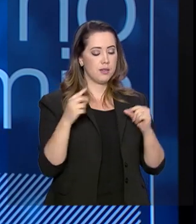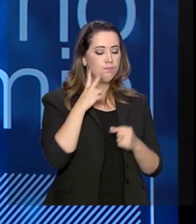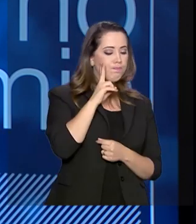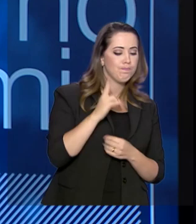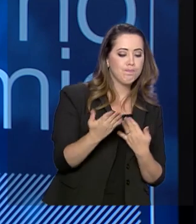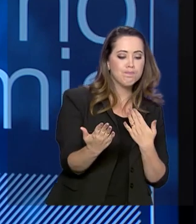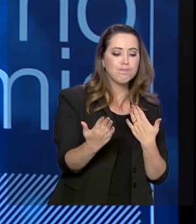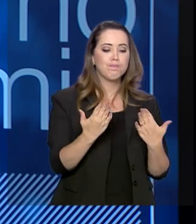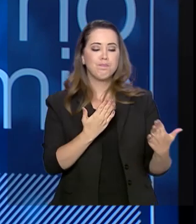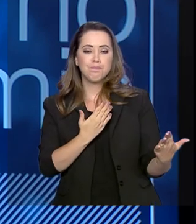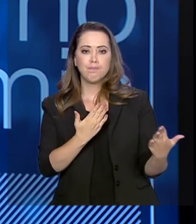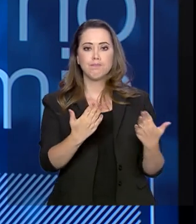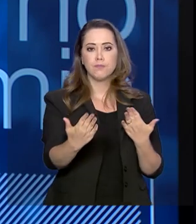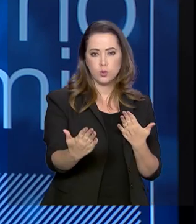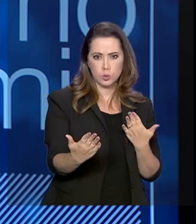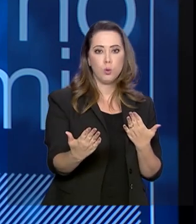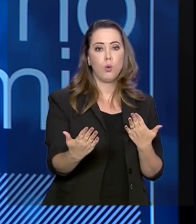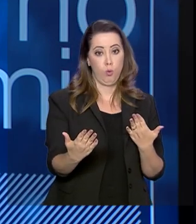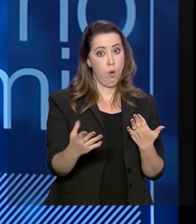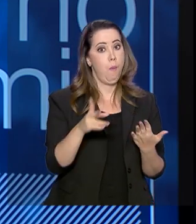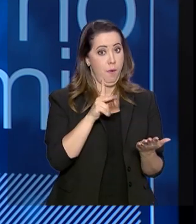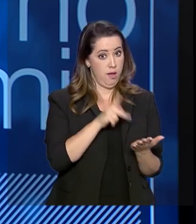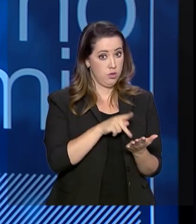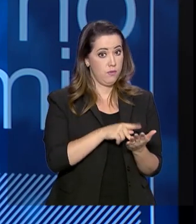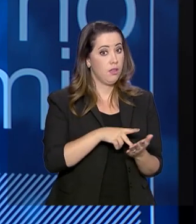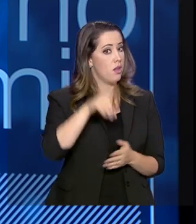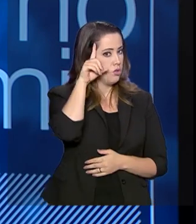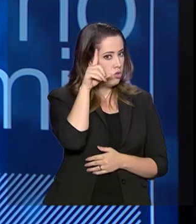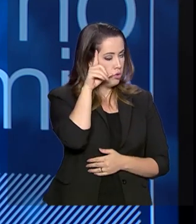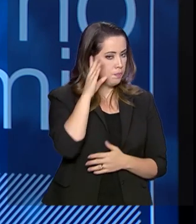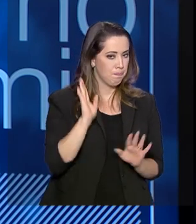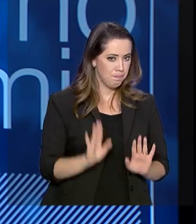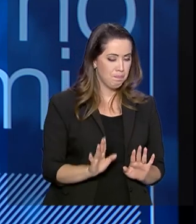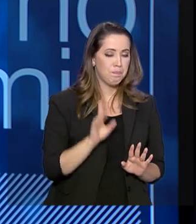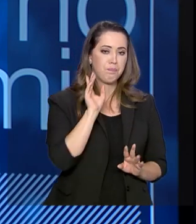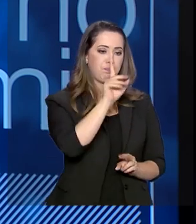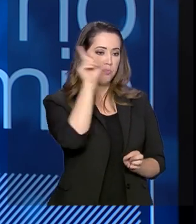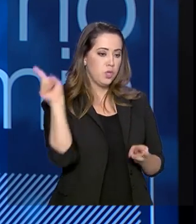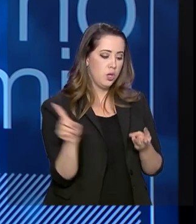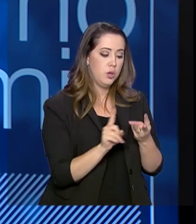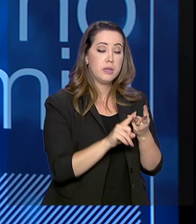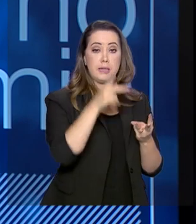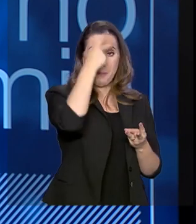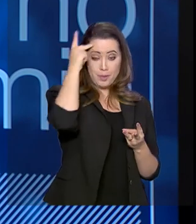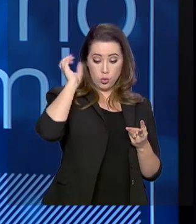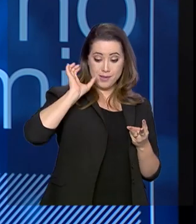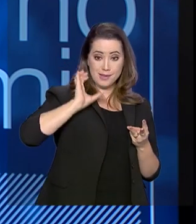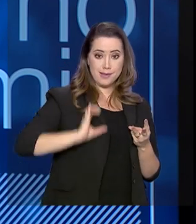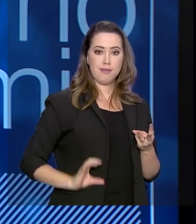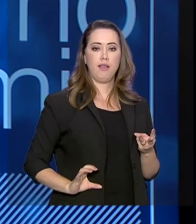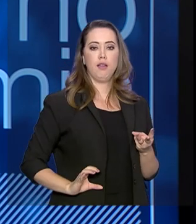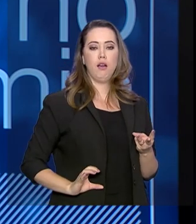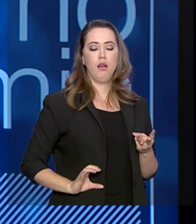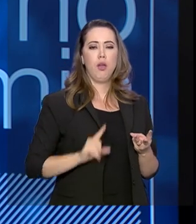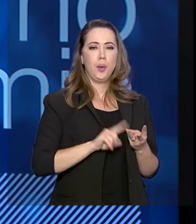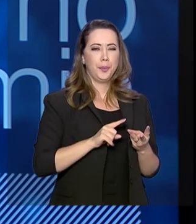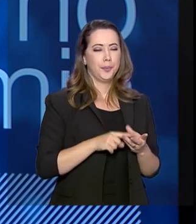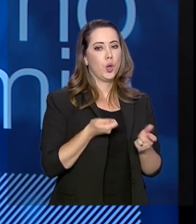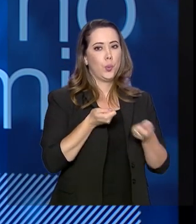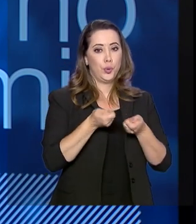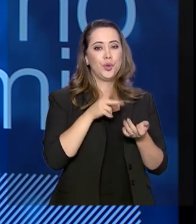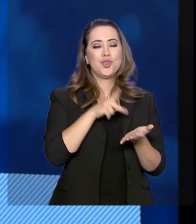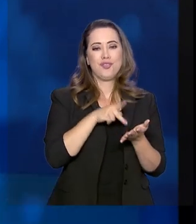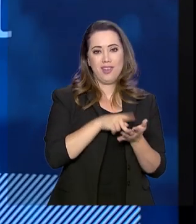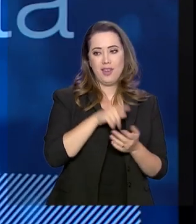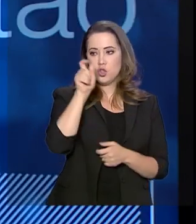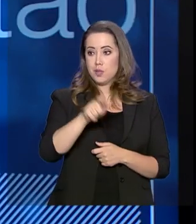acompanhando em tempo real o que está acontecendo. E o terceiro aplicativo é voltado para o cidadão, porque a gente sabe que o controle efetivo